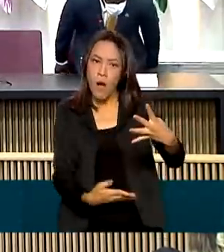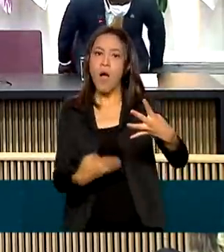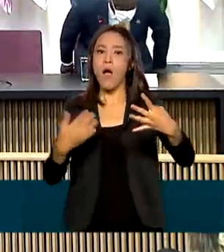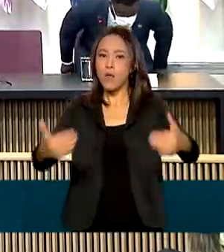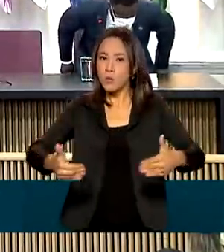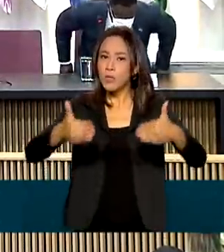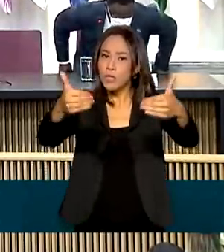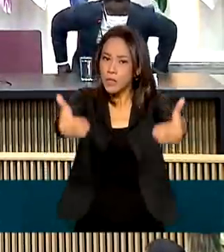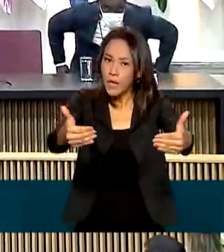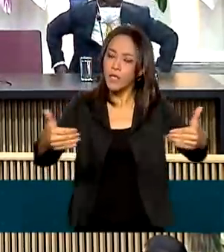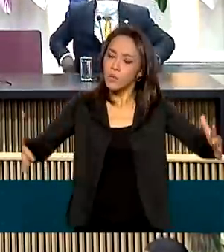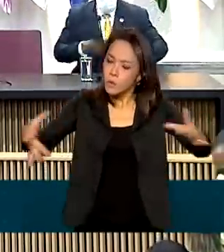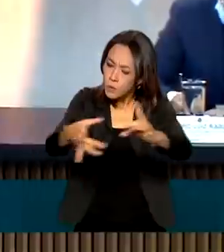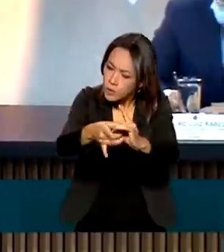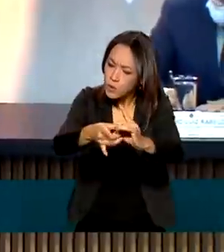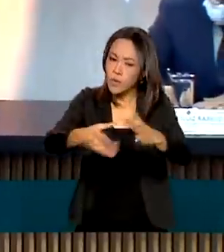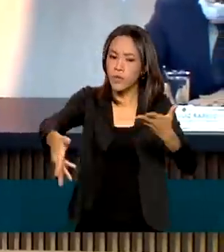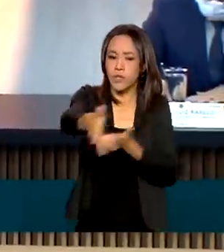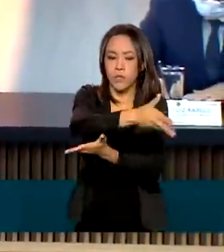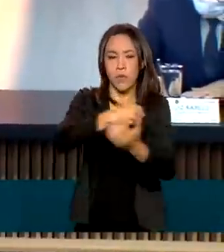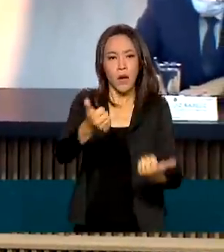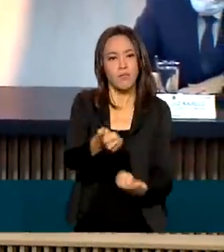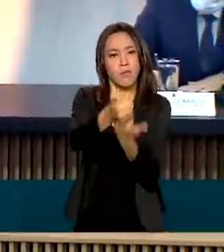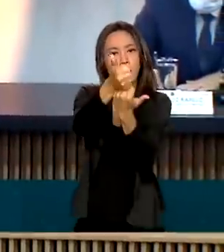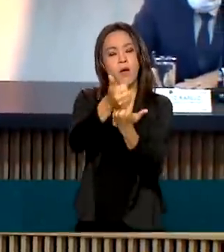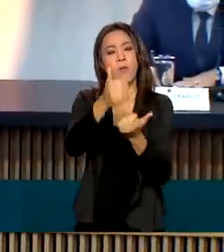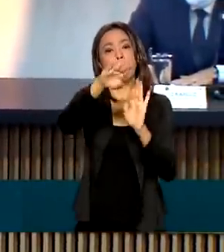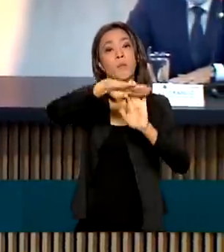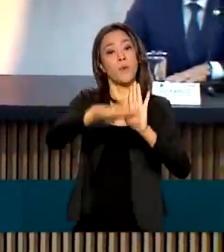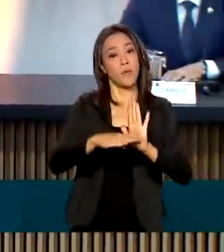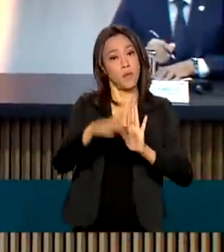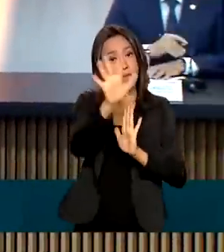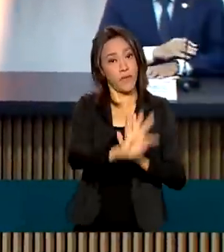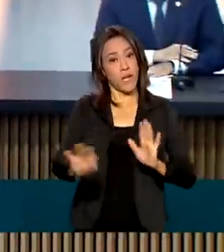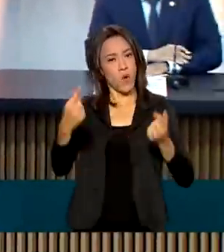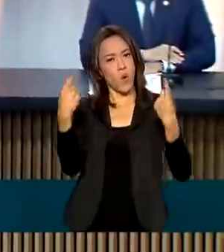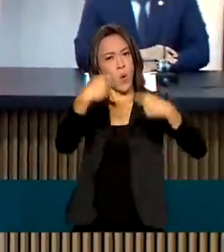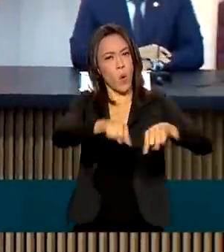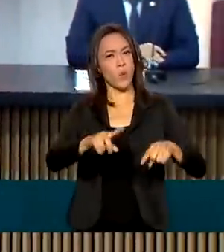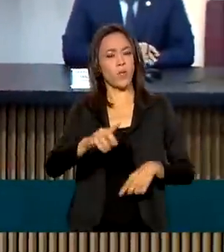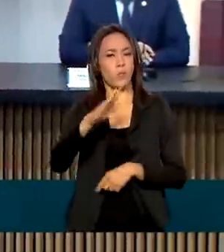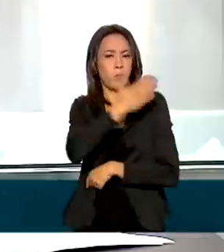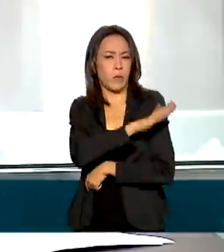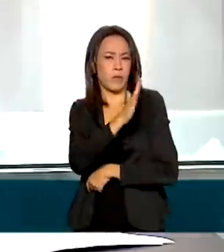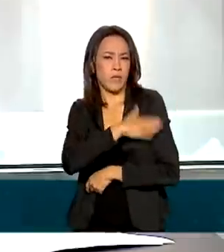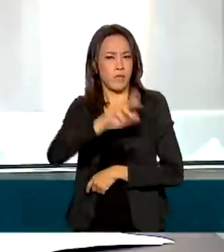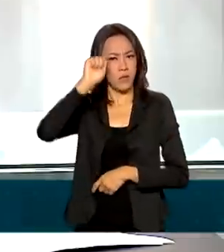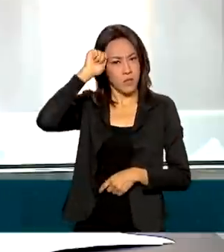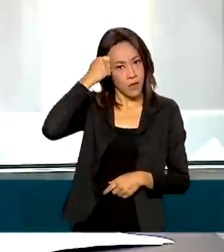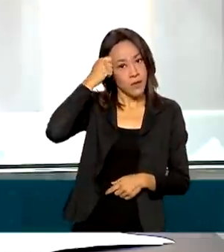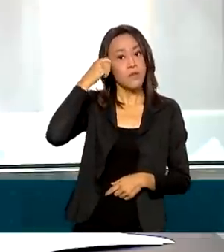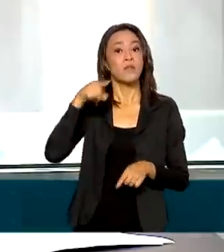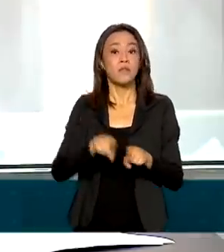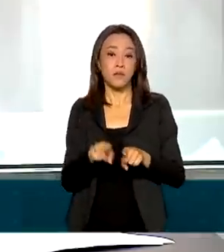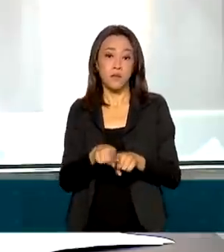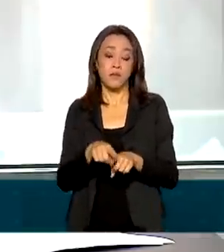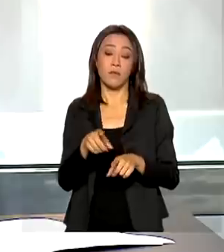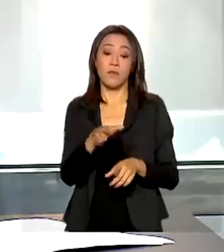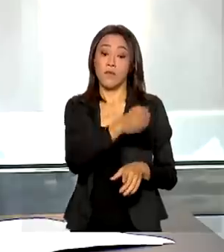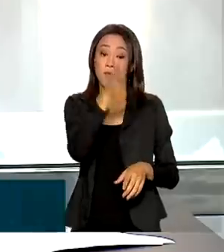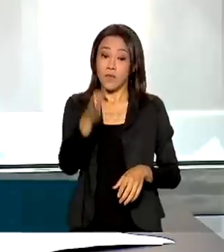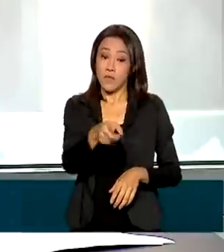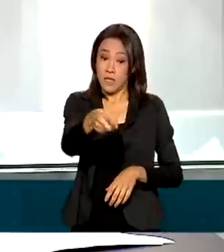uniram para fortalecer o programa federal de combate ao racismo e à discriminação. ensinar as nossas